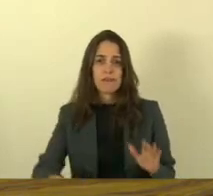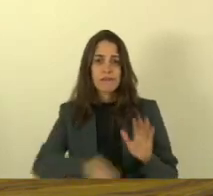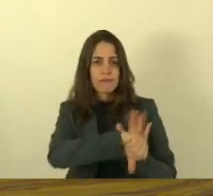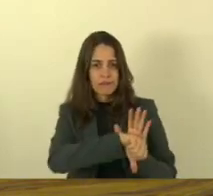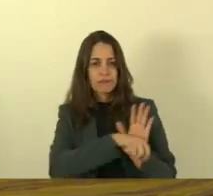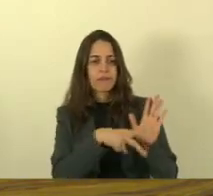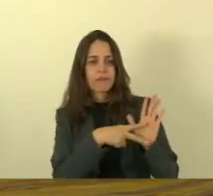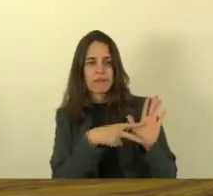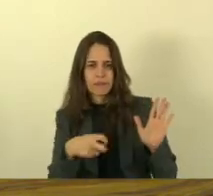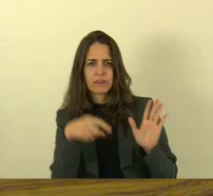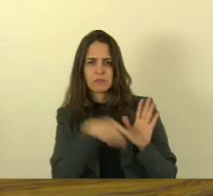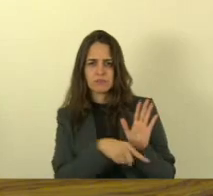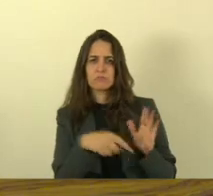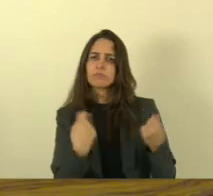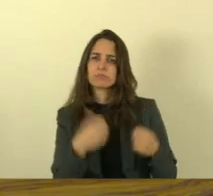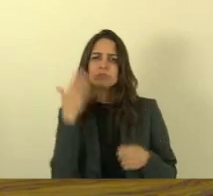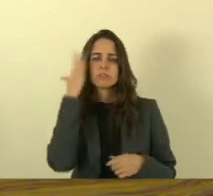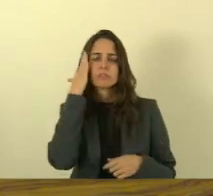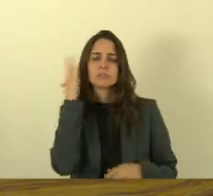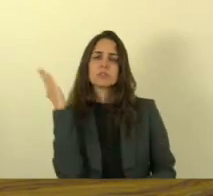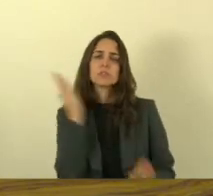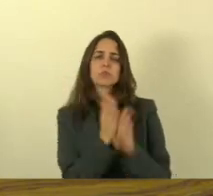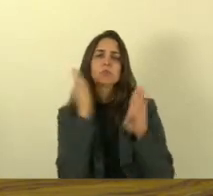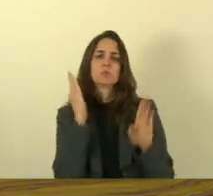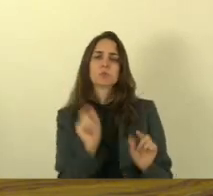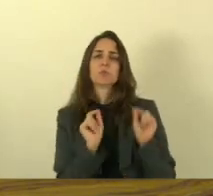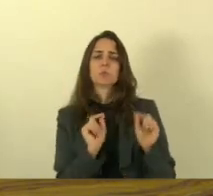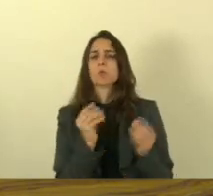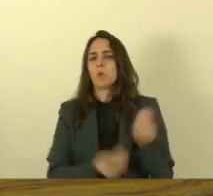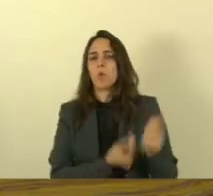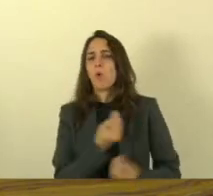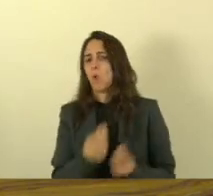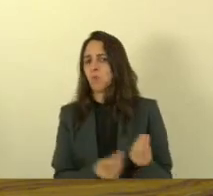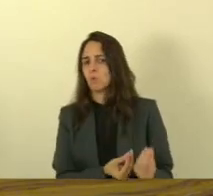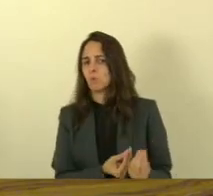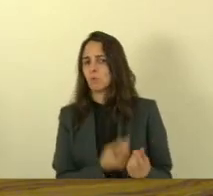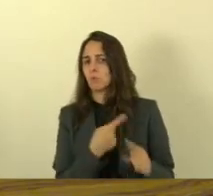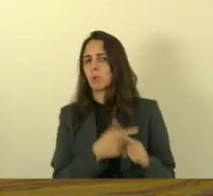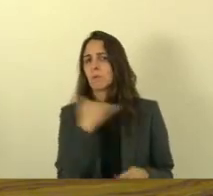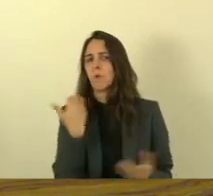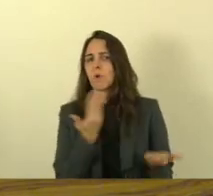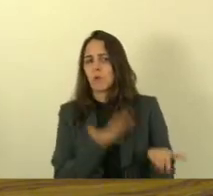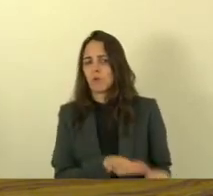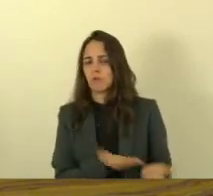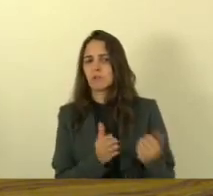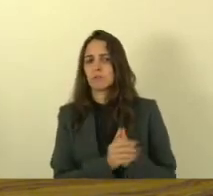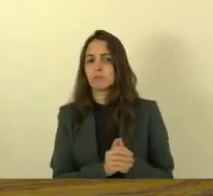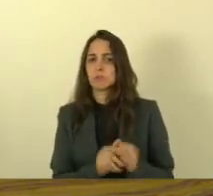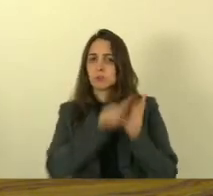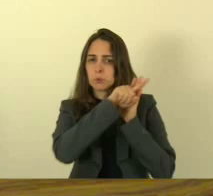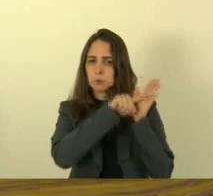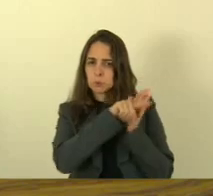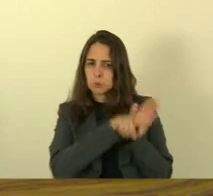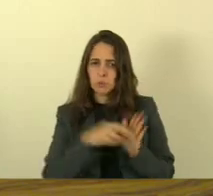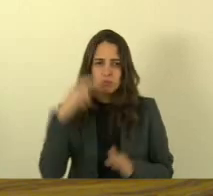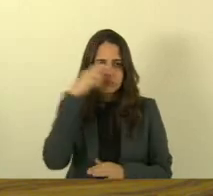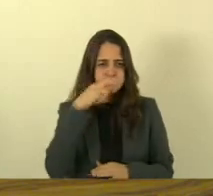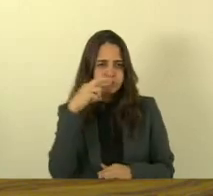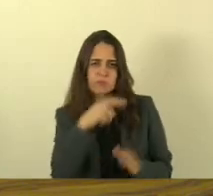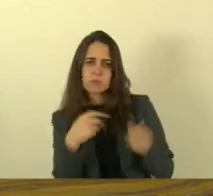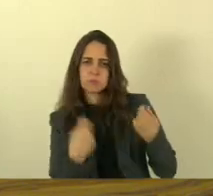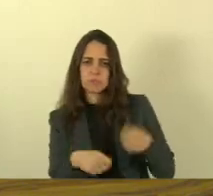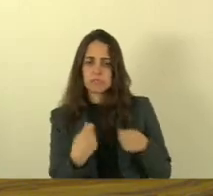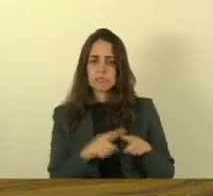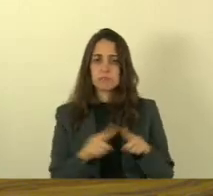precisa só se ter ideia de como aconteceu e havia agora um processo investigatório mas